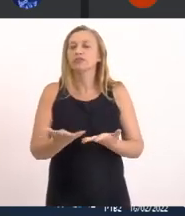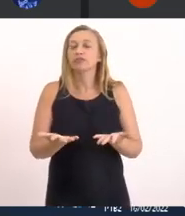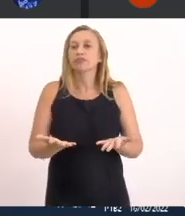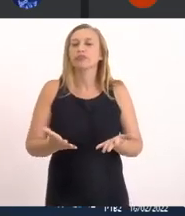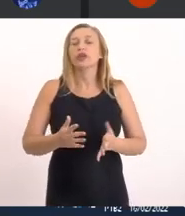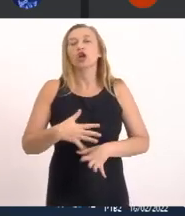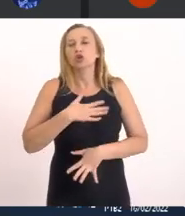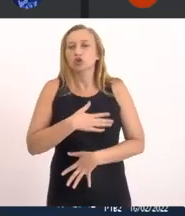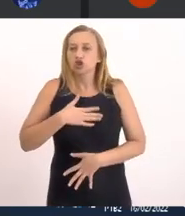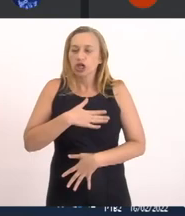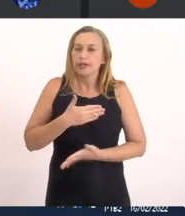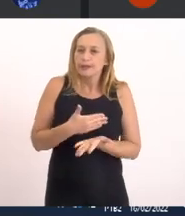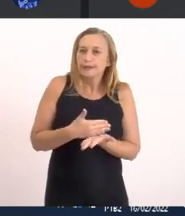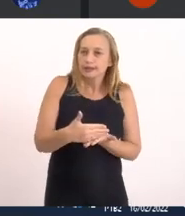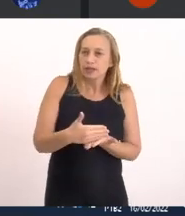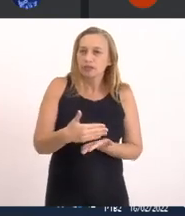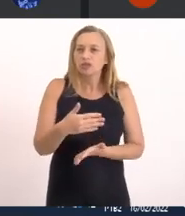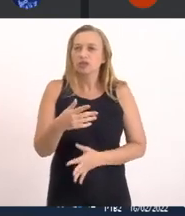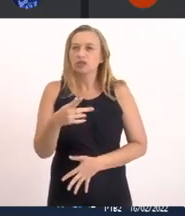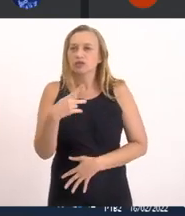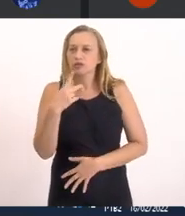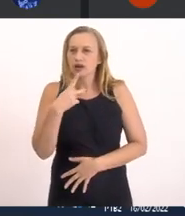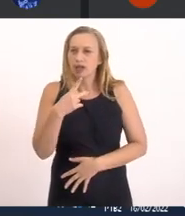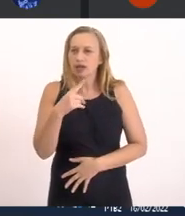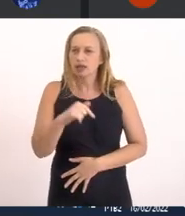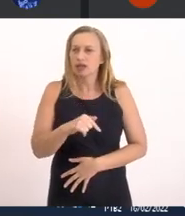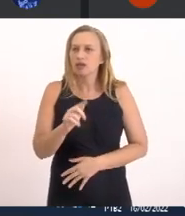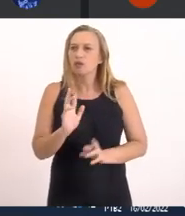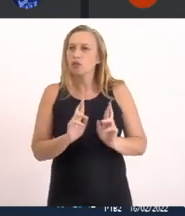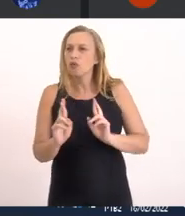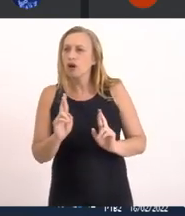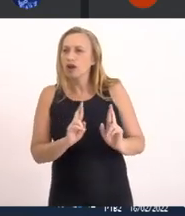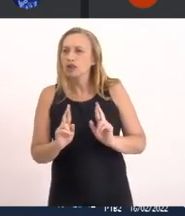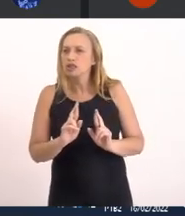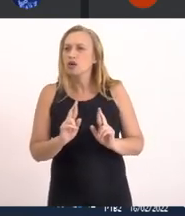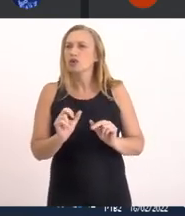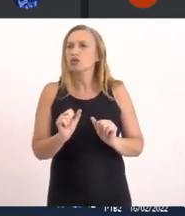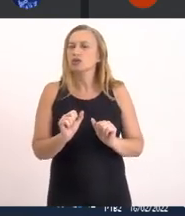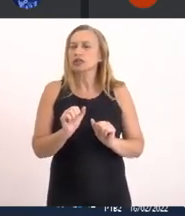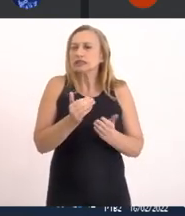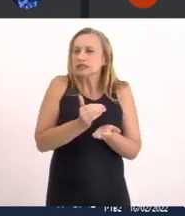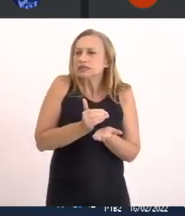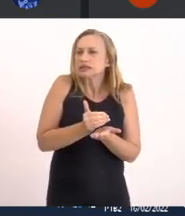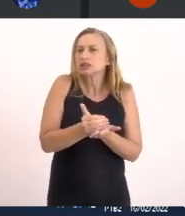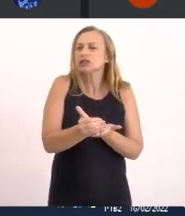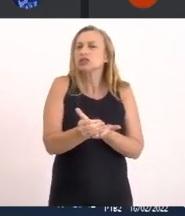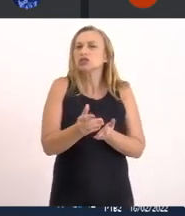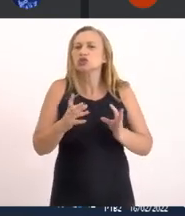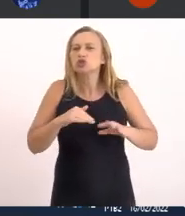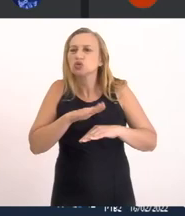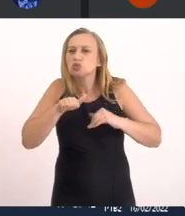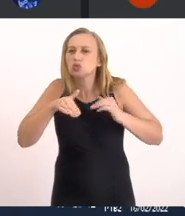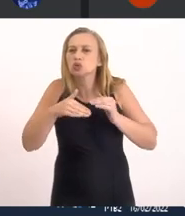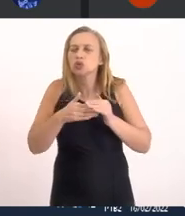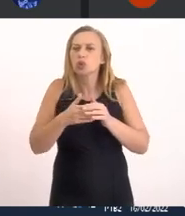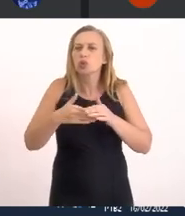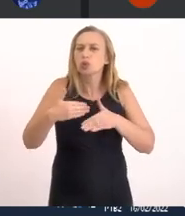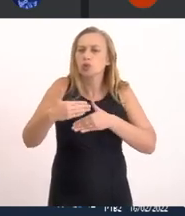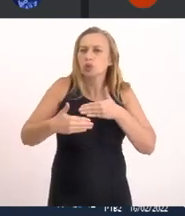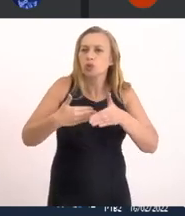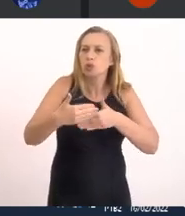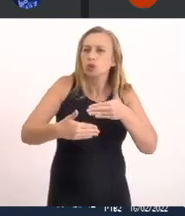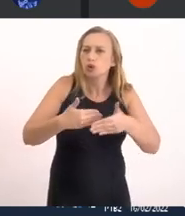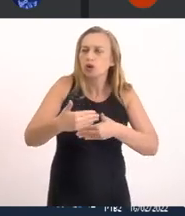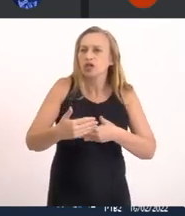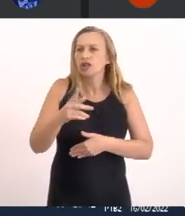gostaria Assim inicialmente De fazer Uma colocação Aqui com relação Ao início De todo Esse processo De guia